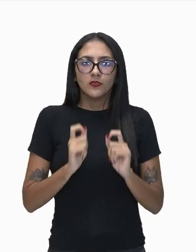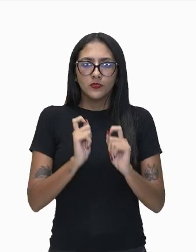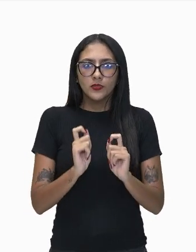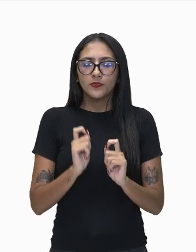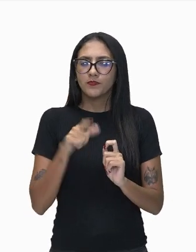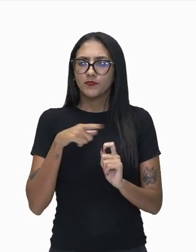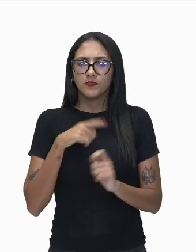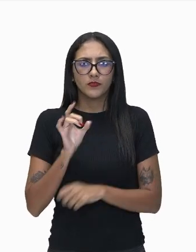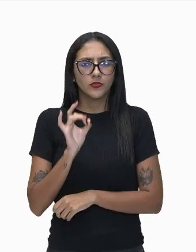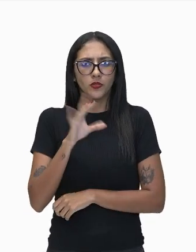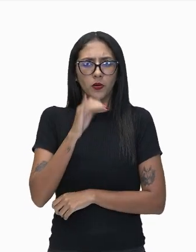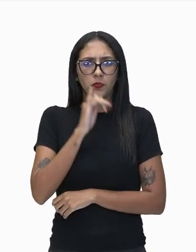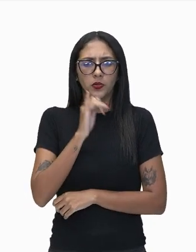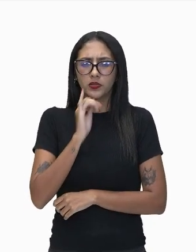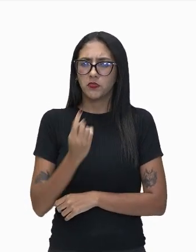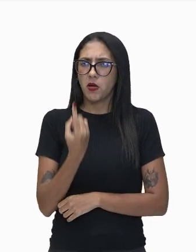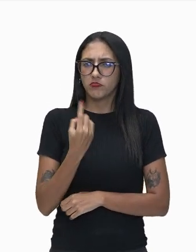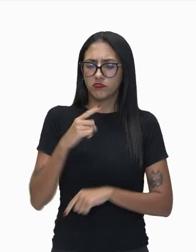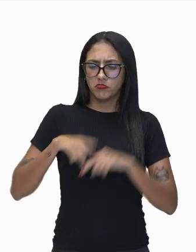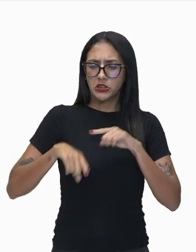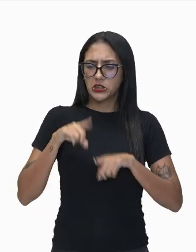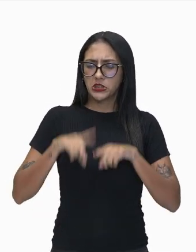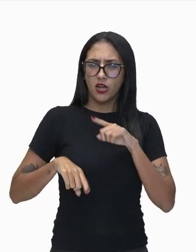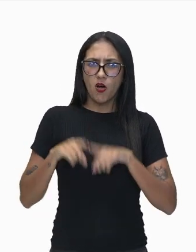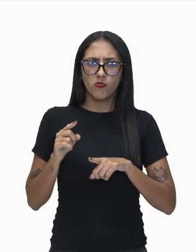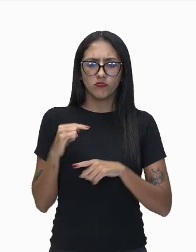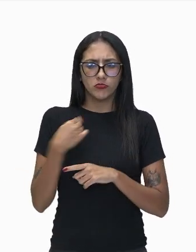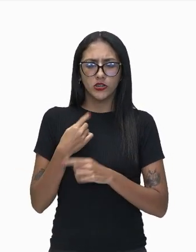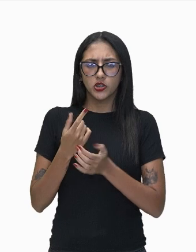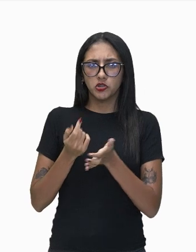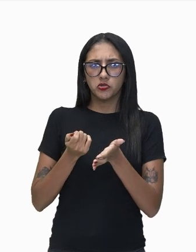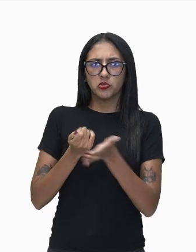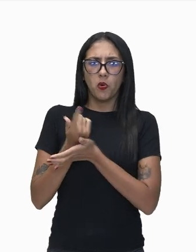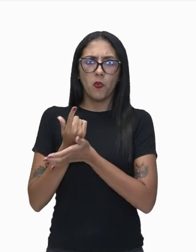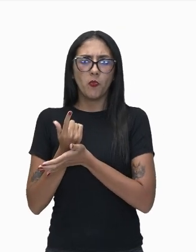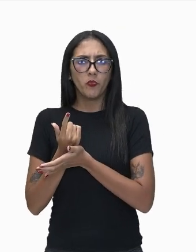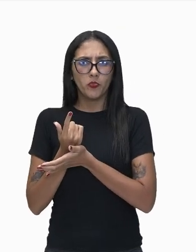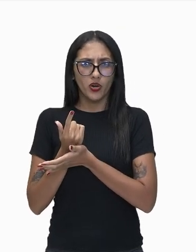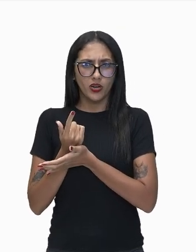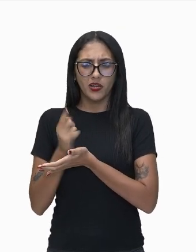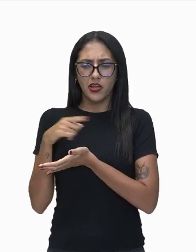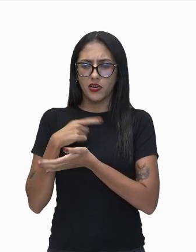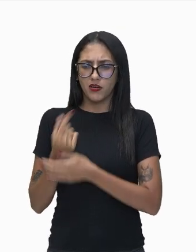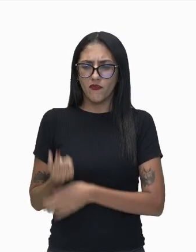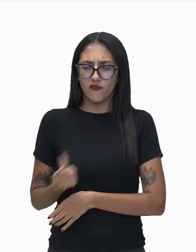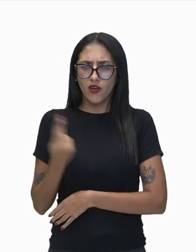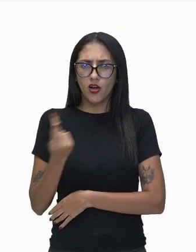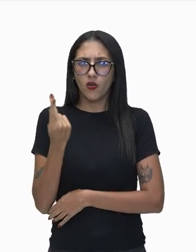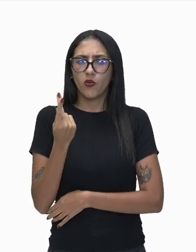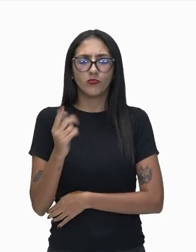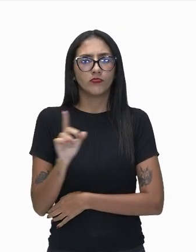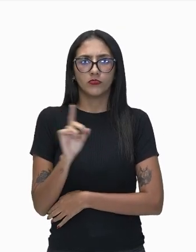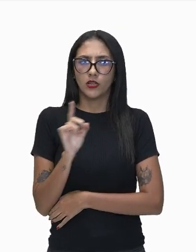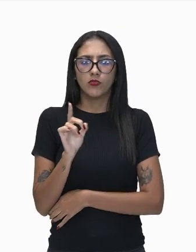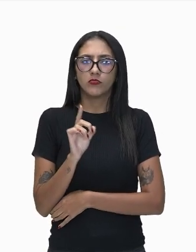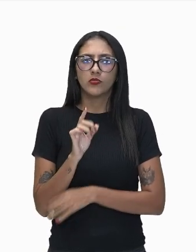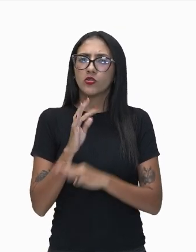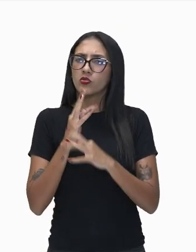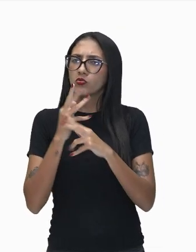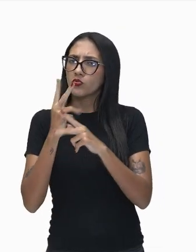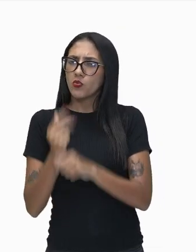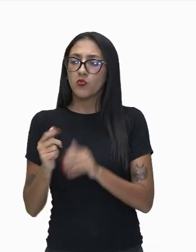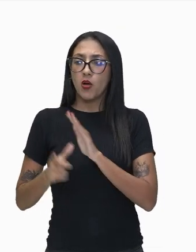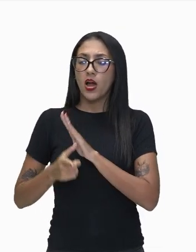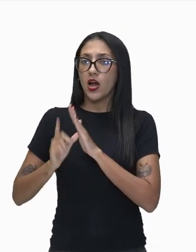somente o material que chega para você, consumidor final, que tem valor. Cada um dos processos e